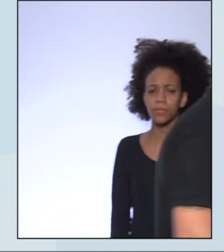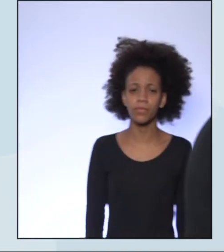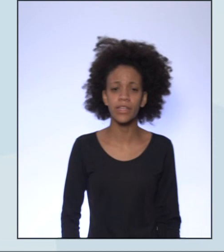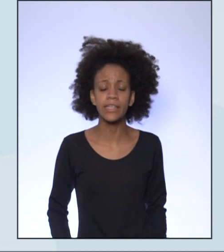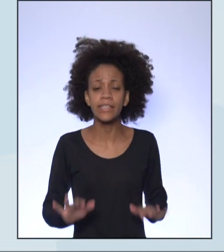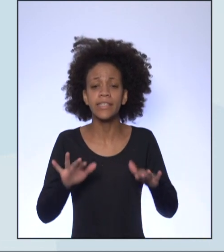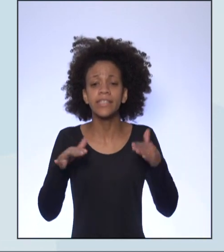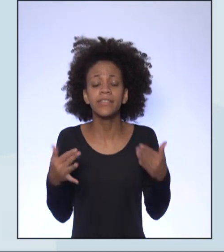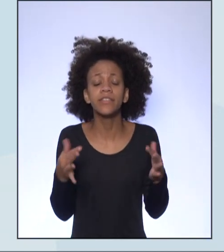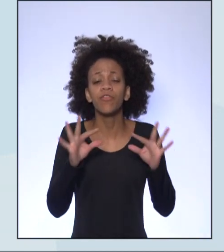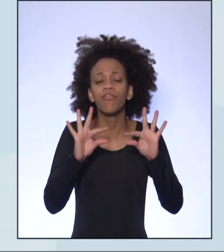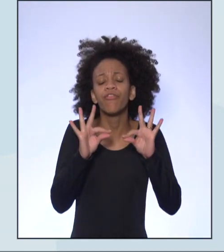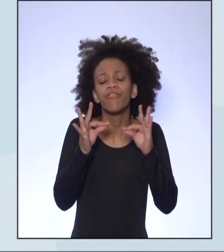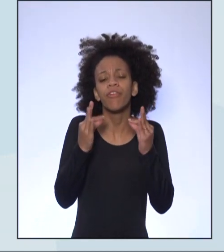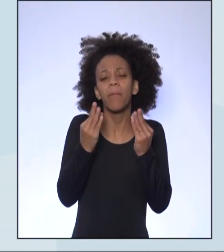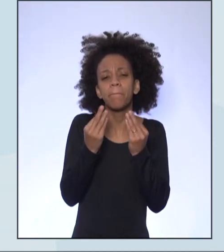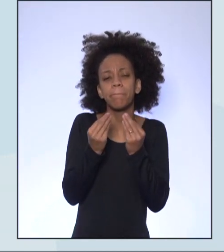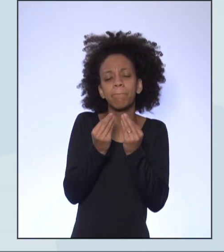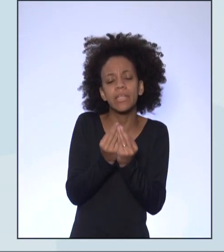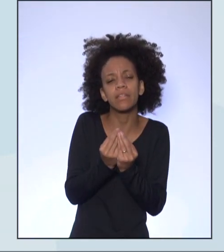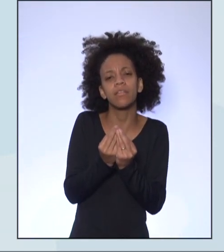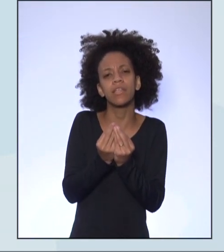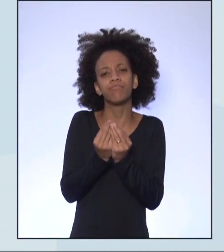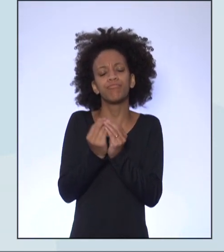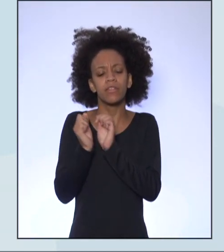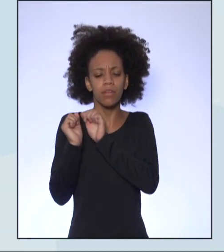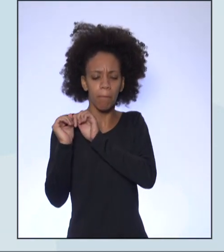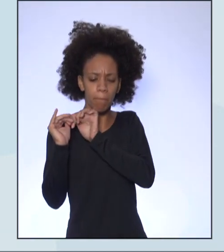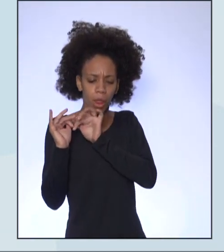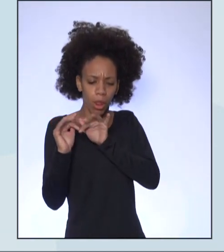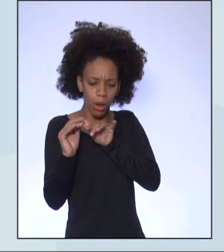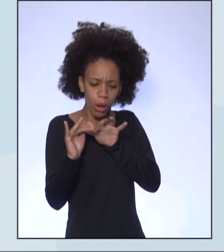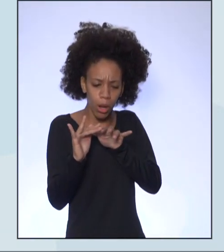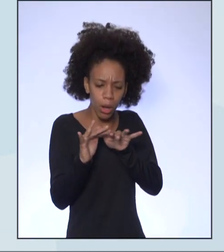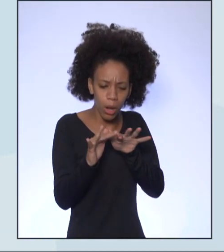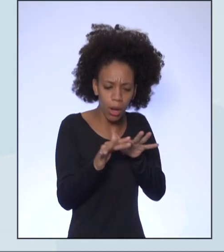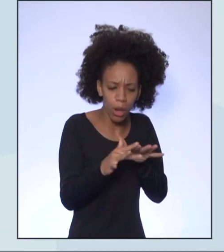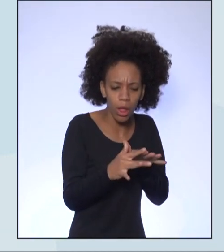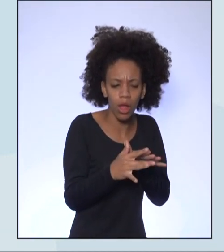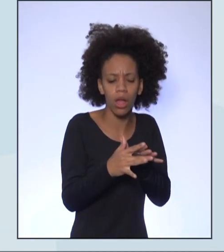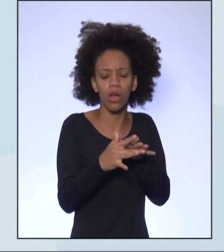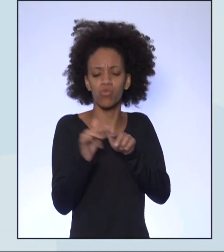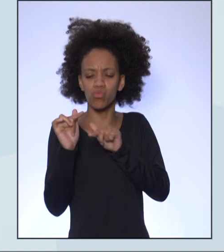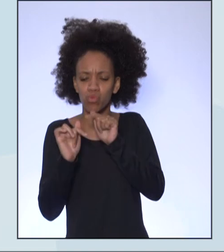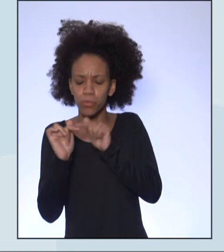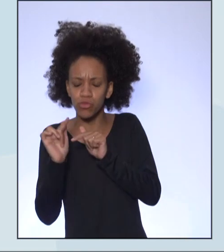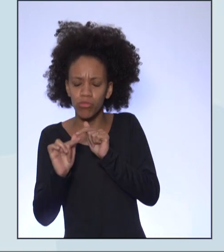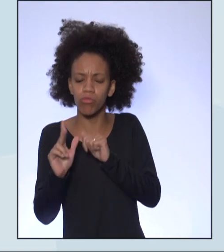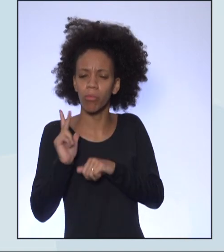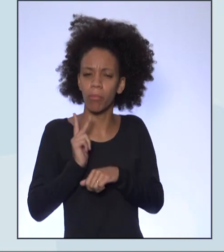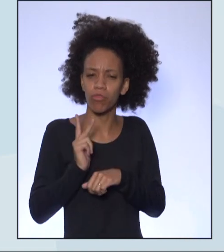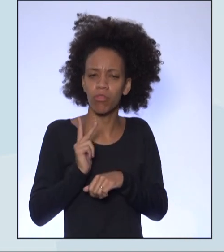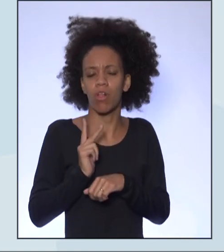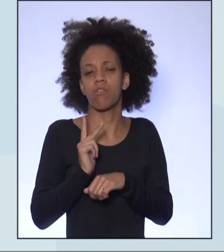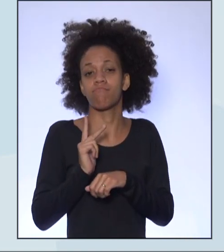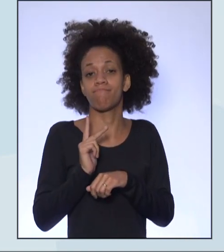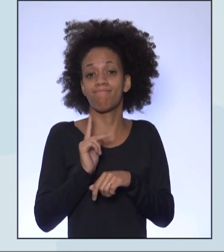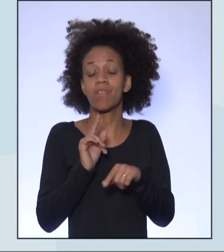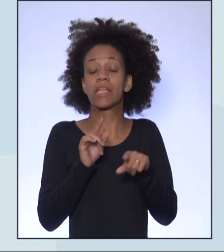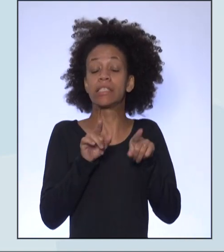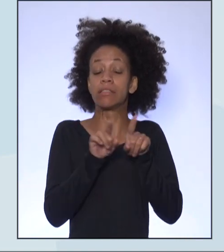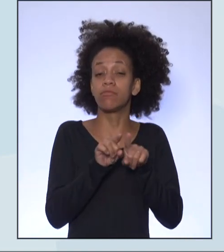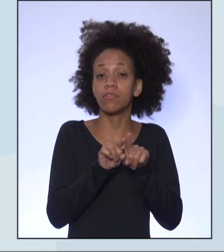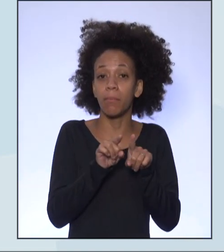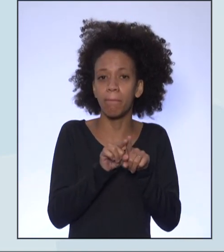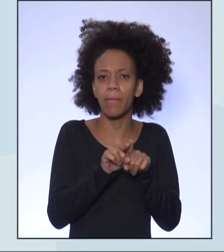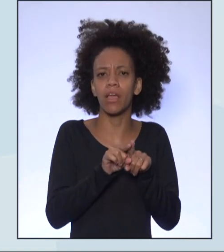são famílias que estão caminhando, carregando seus pertences e, principalmente, os seus instrumentos de